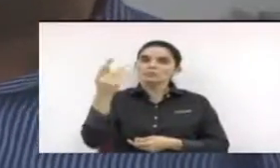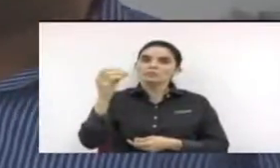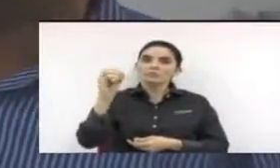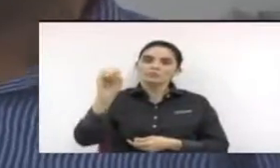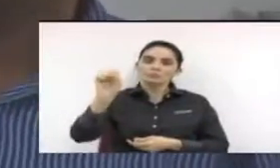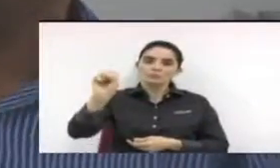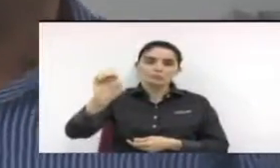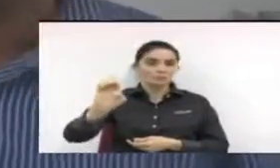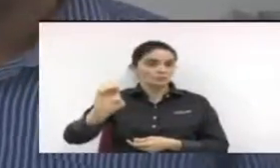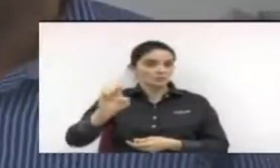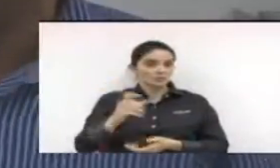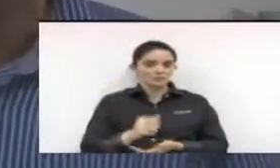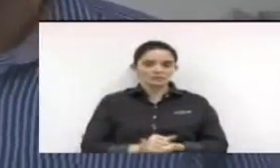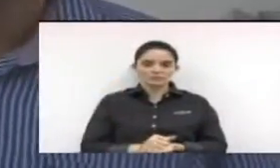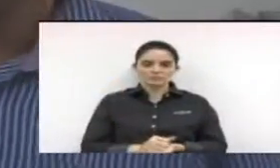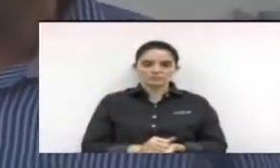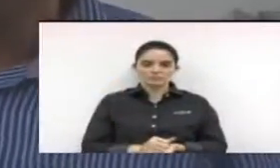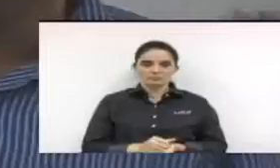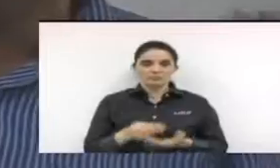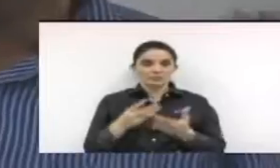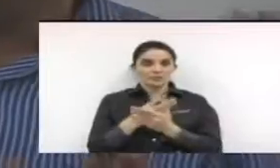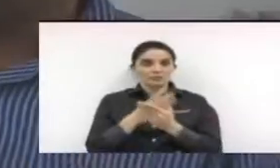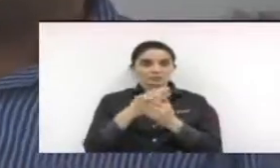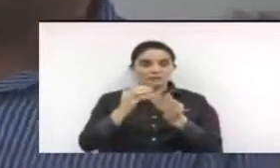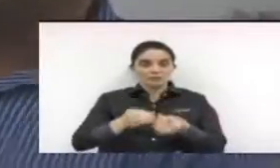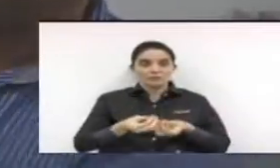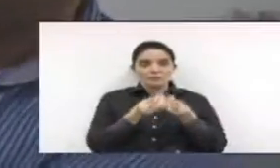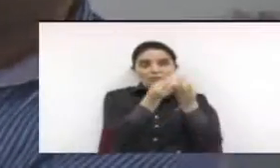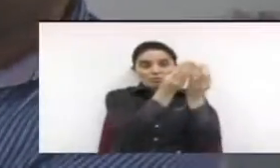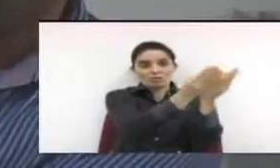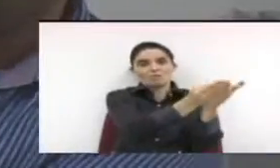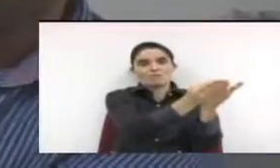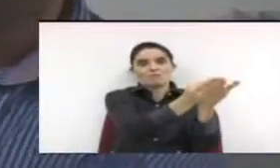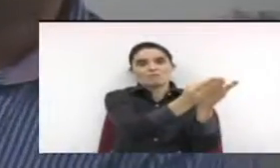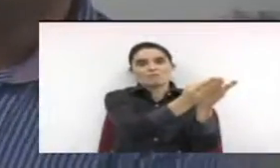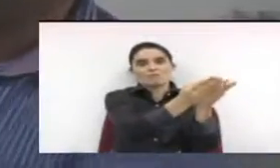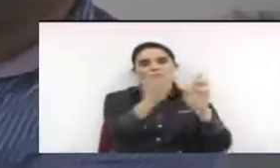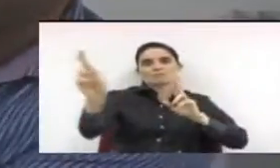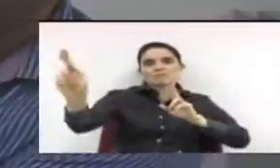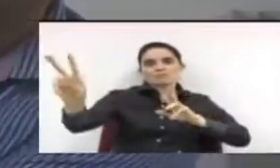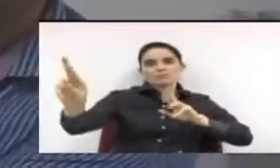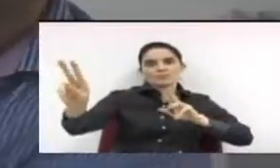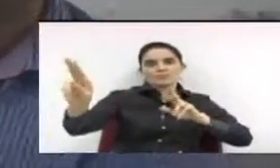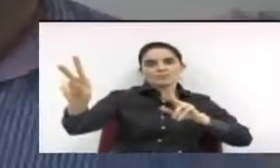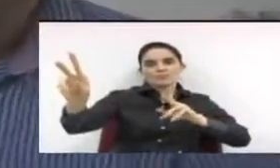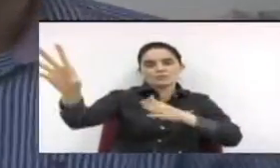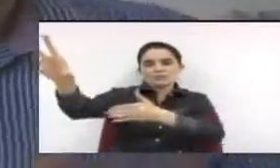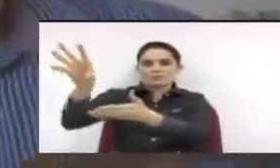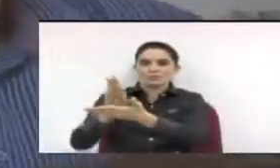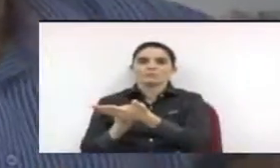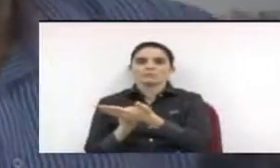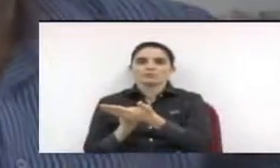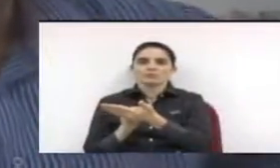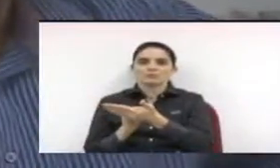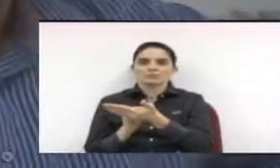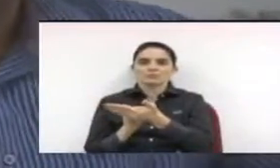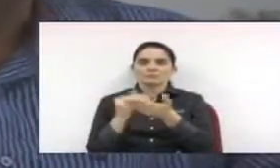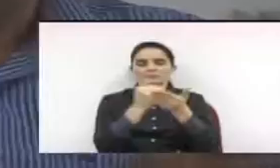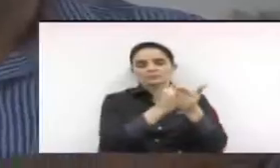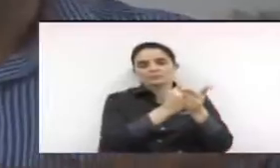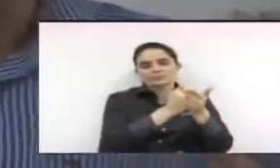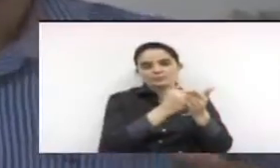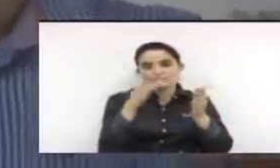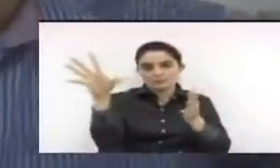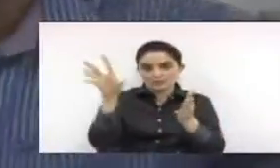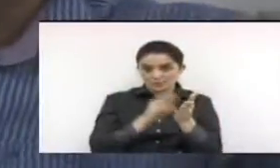valor, esses 54 milhões. O que a Câmara devolve é a diferença daquilo que empenhou. Por exemplo, empenhou 30, gastou